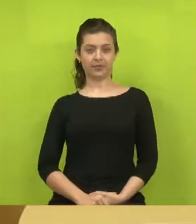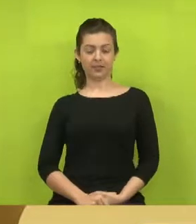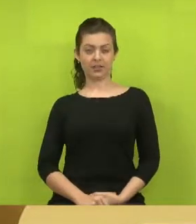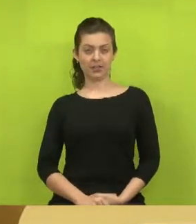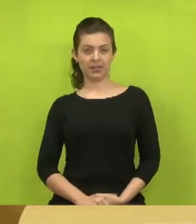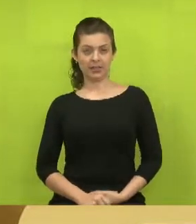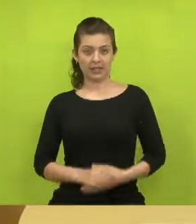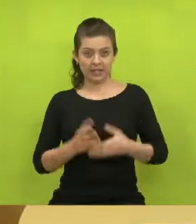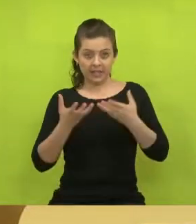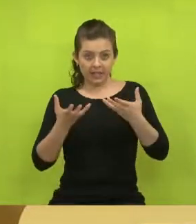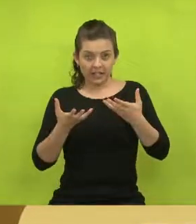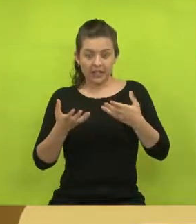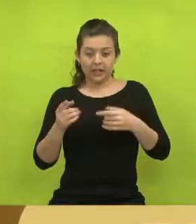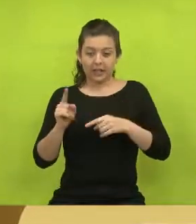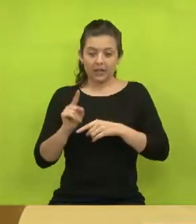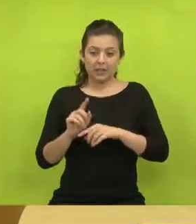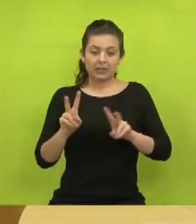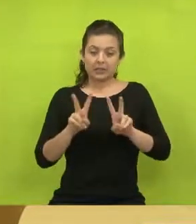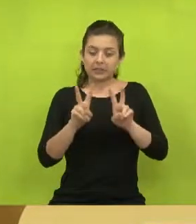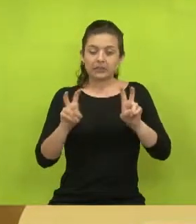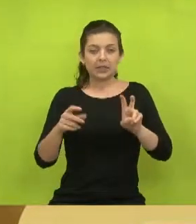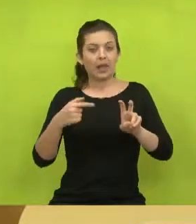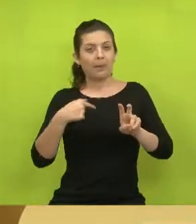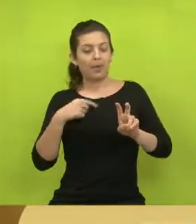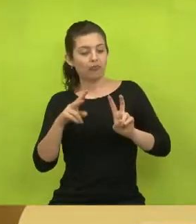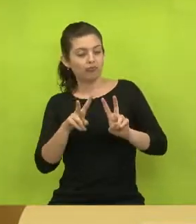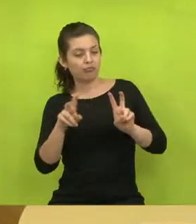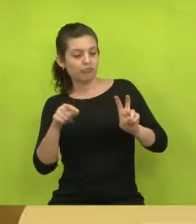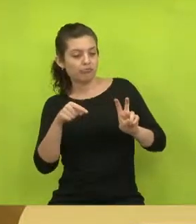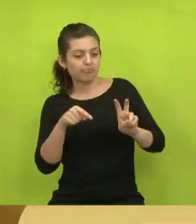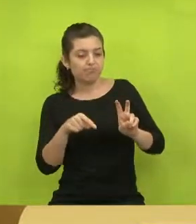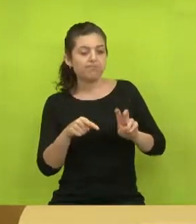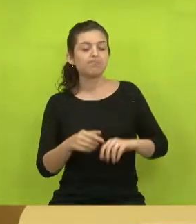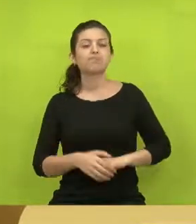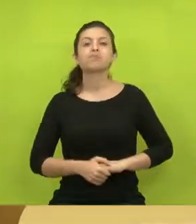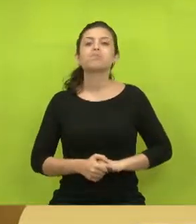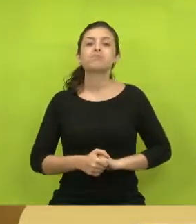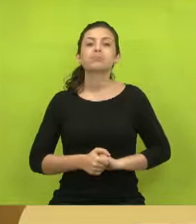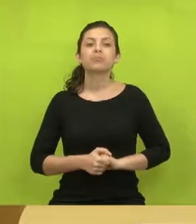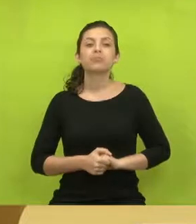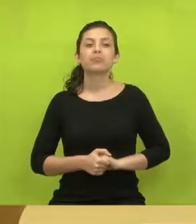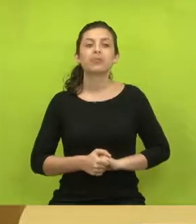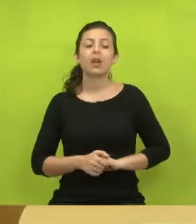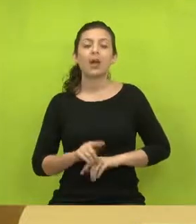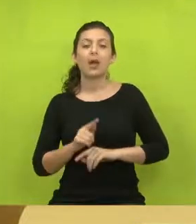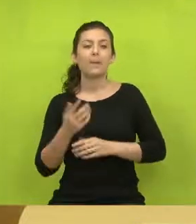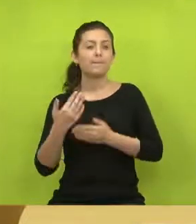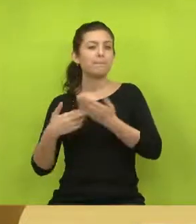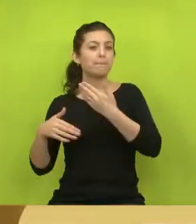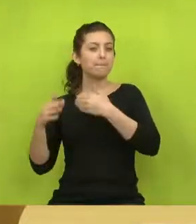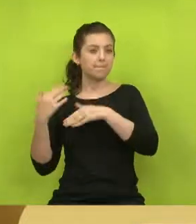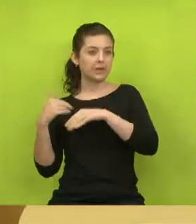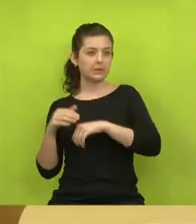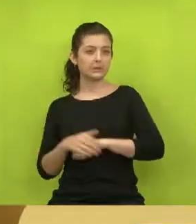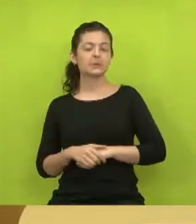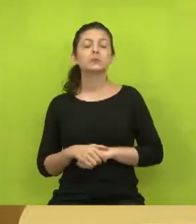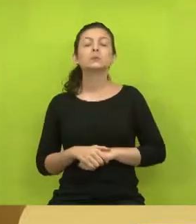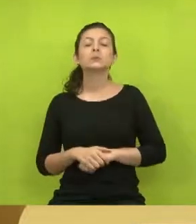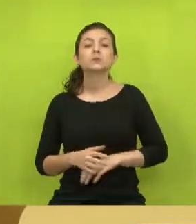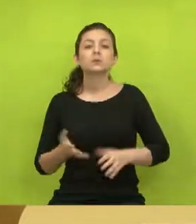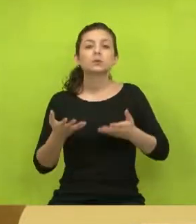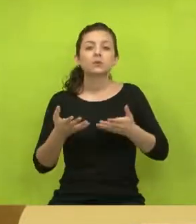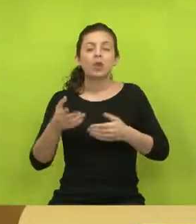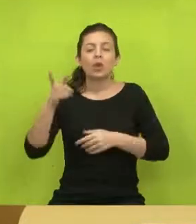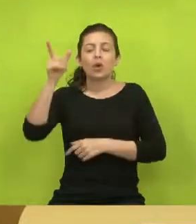também abordar um tema que eu abordei na gestão passada. E eu quero aqui